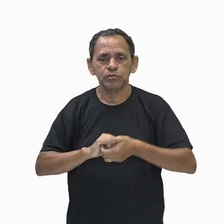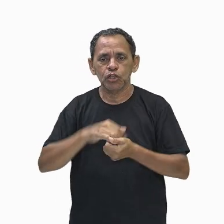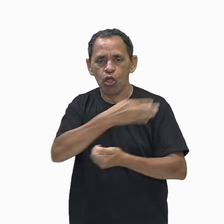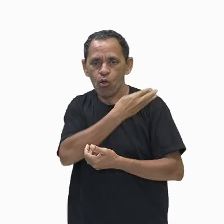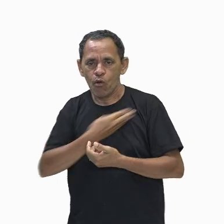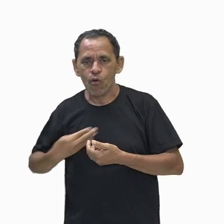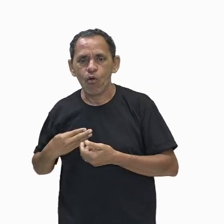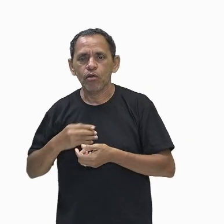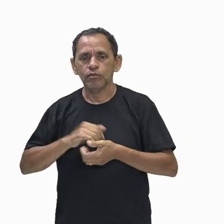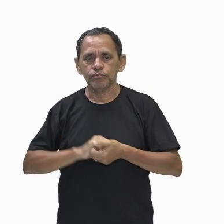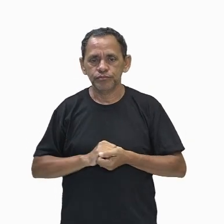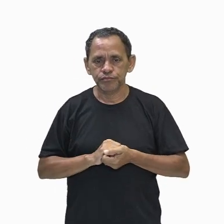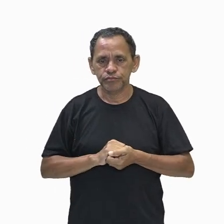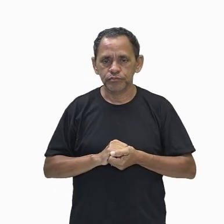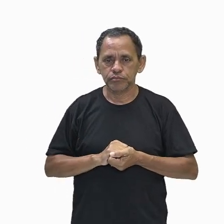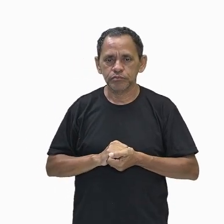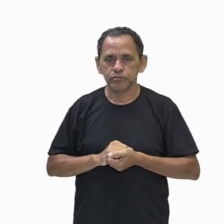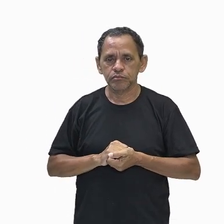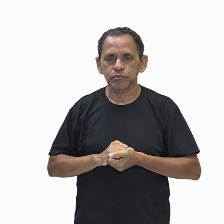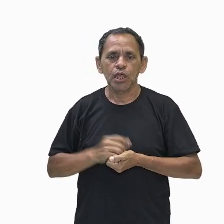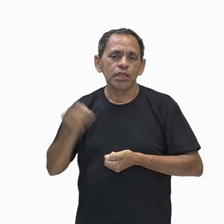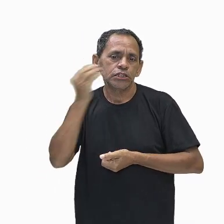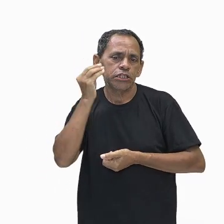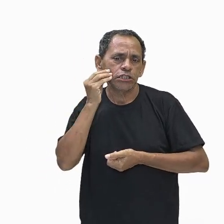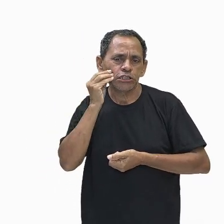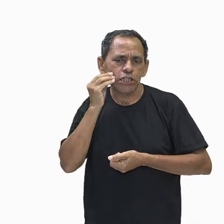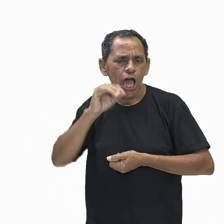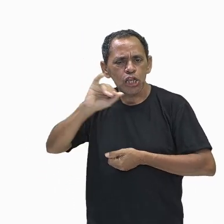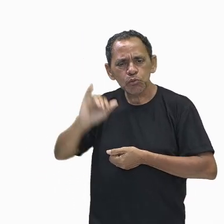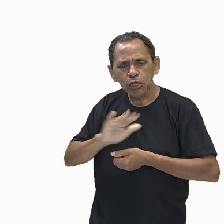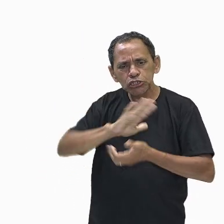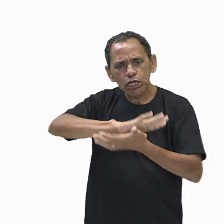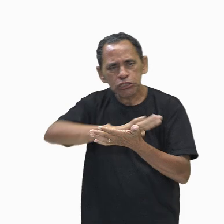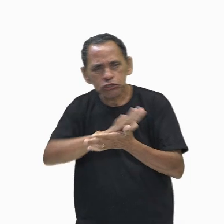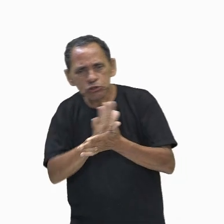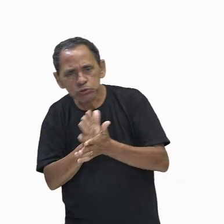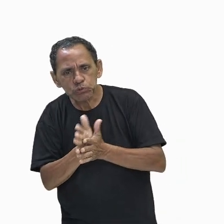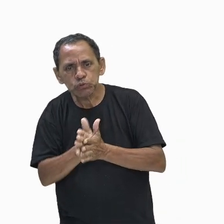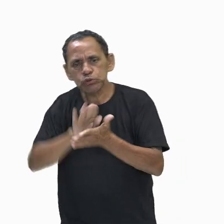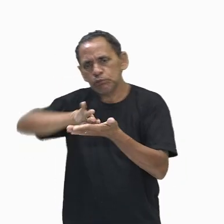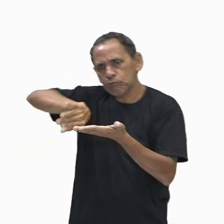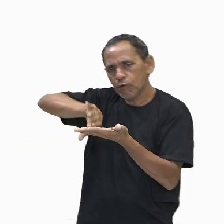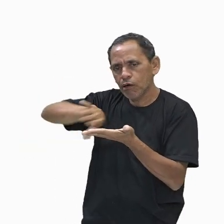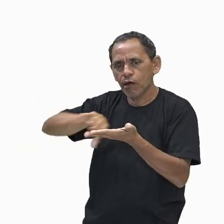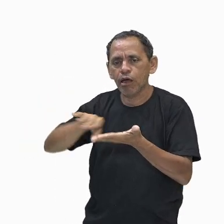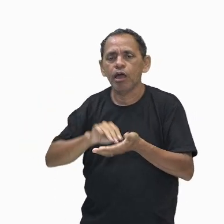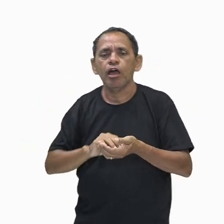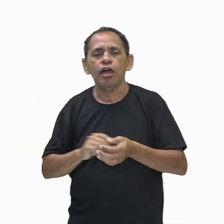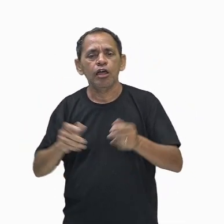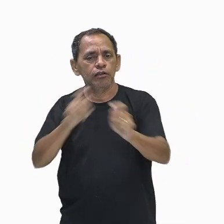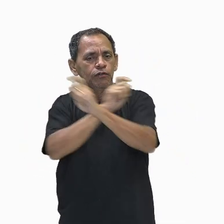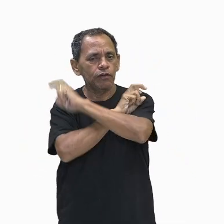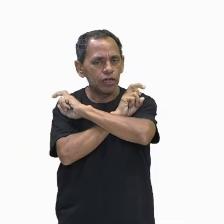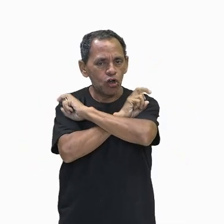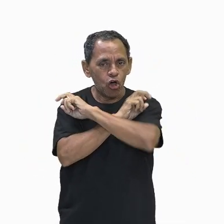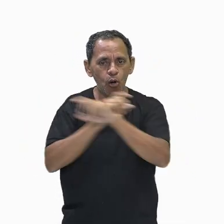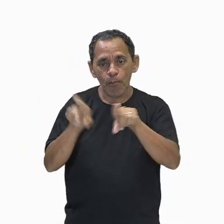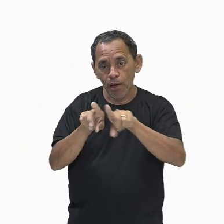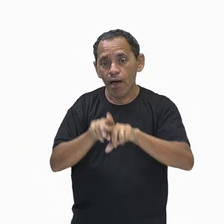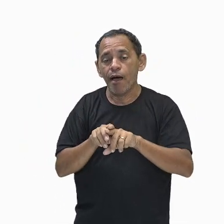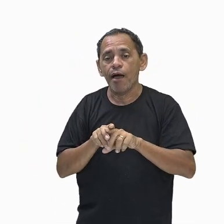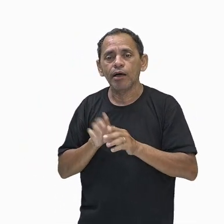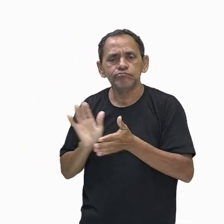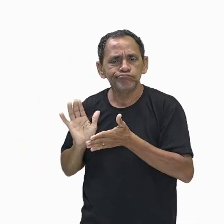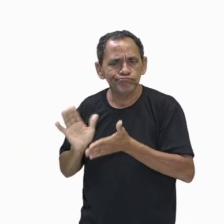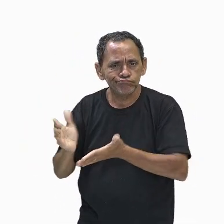tentaram desestabilizar a imagem do faraó. A revolta foi contida e, na sequência, foi possível recuperar a